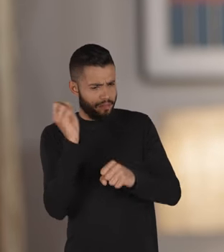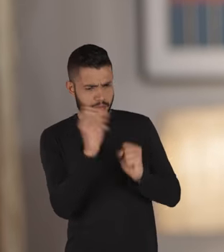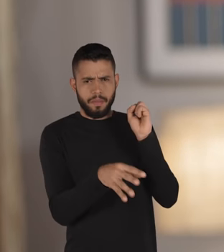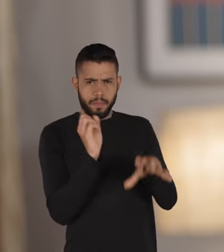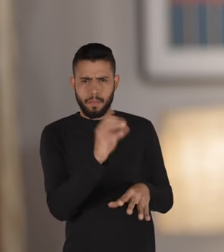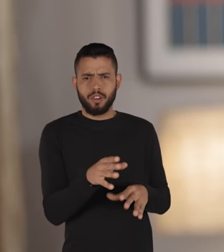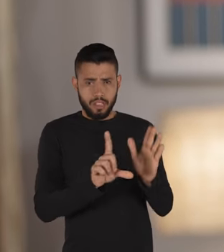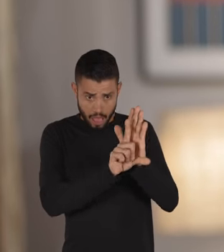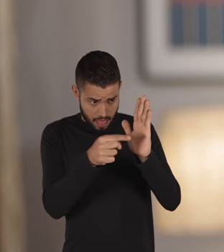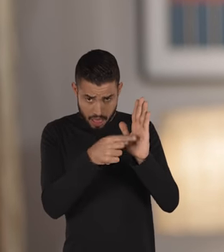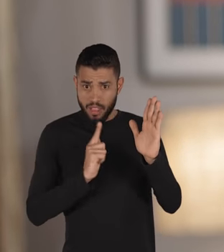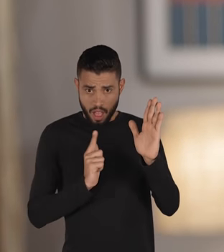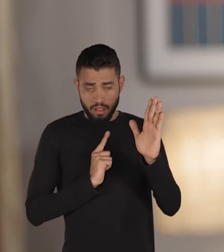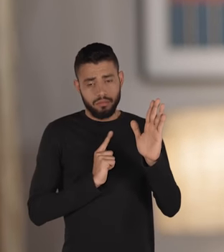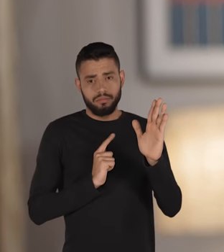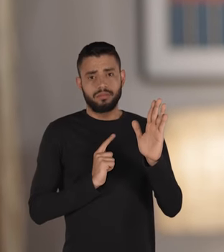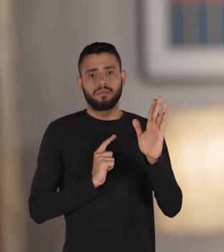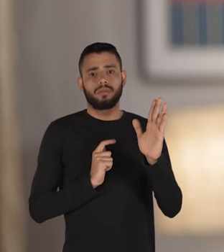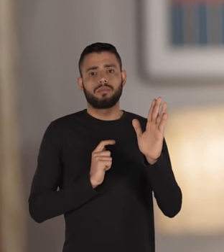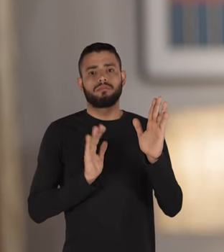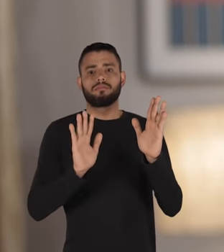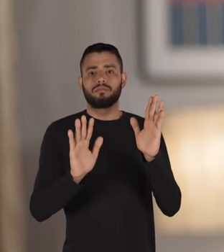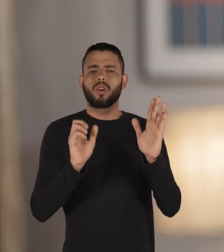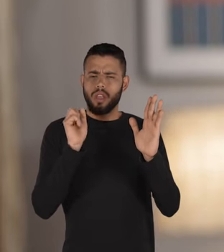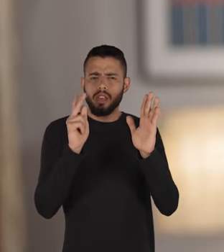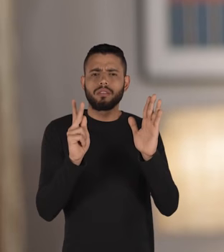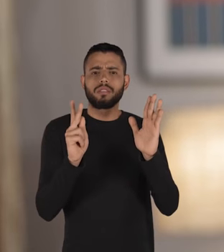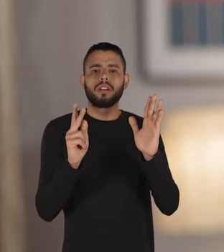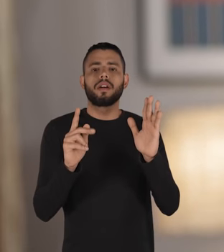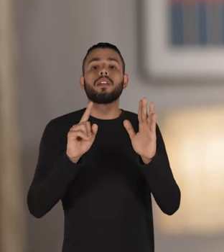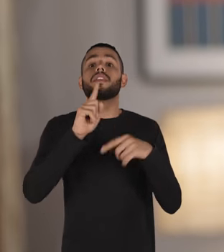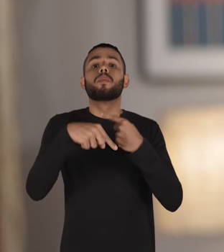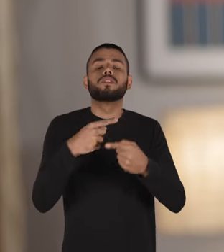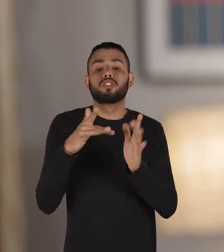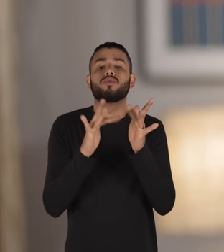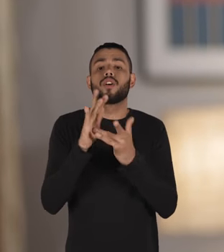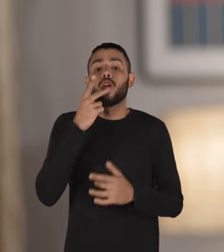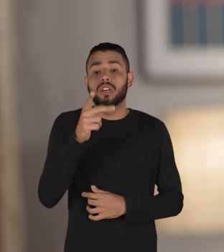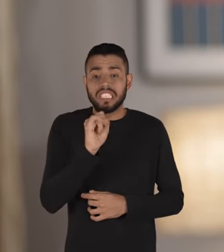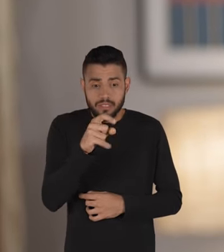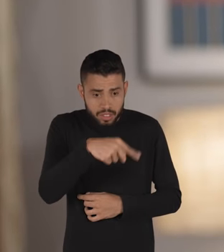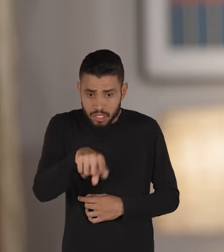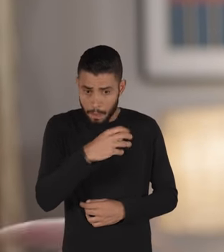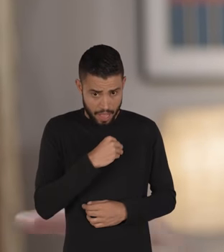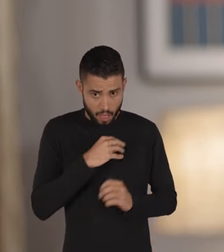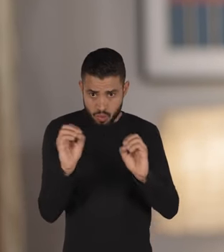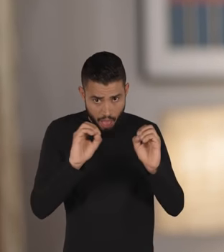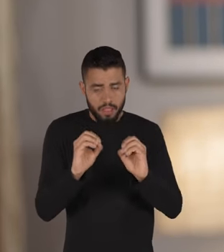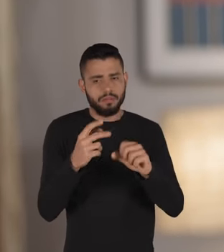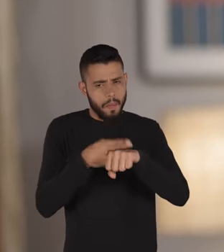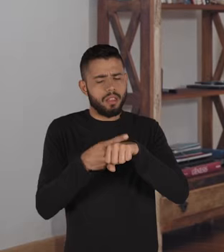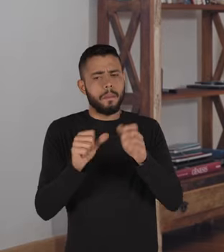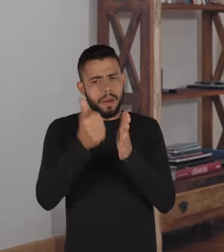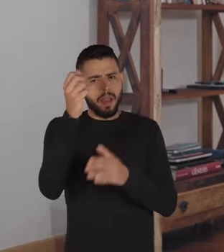está na lei deu um impasse e Jesus completou quem não tem pecado atire a